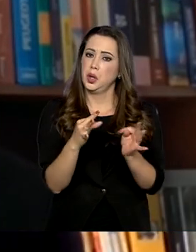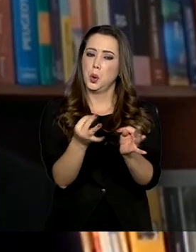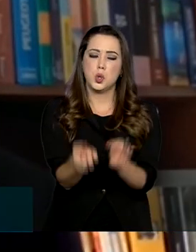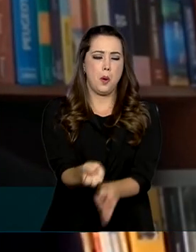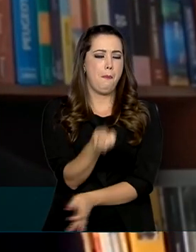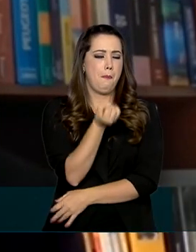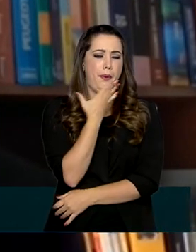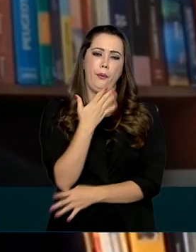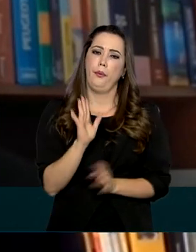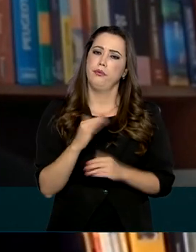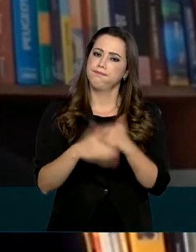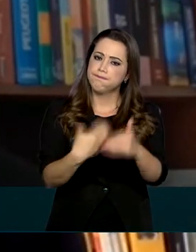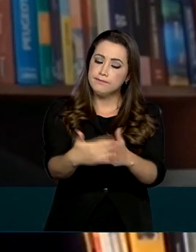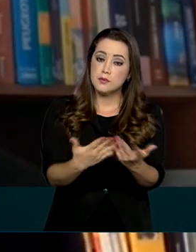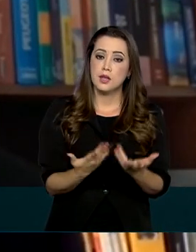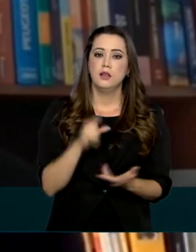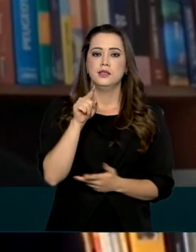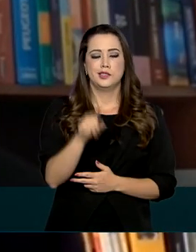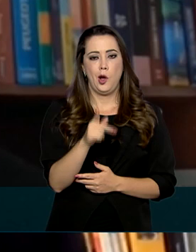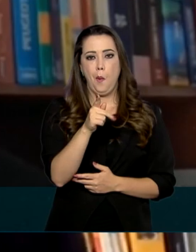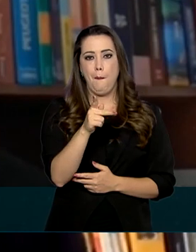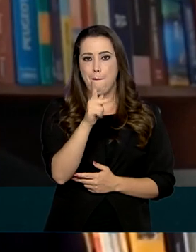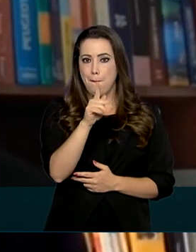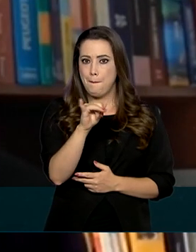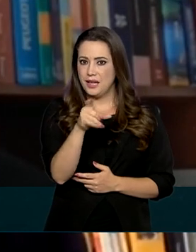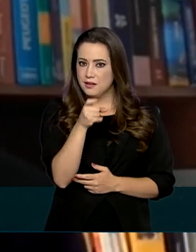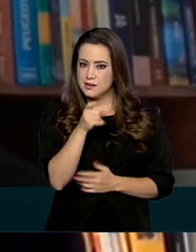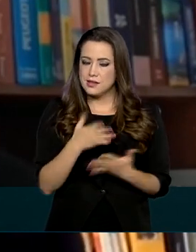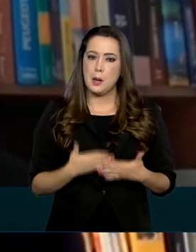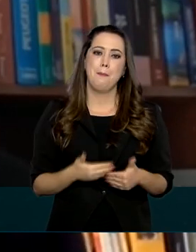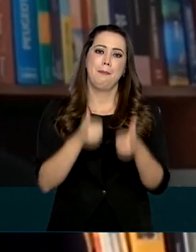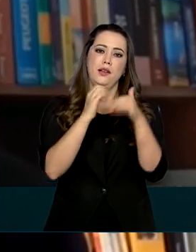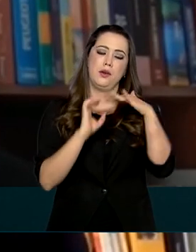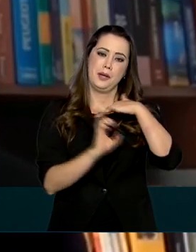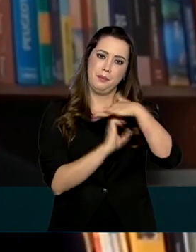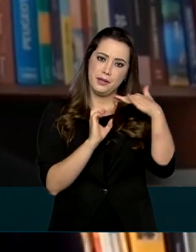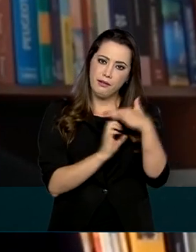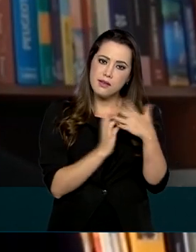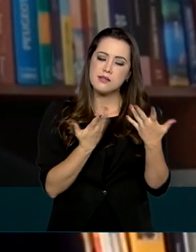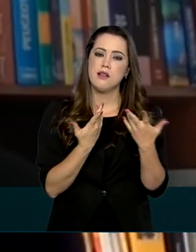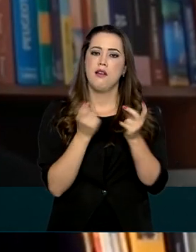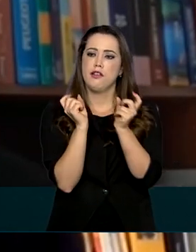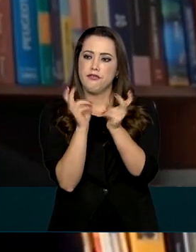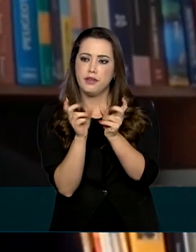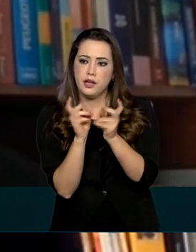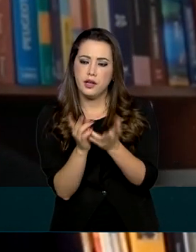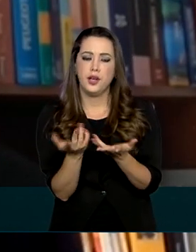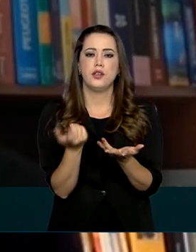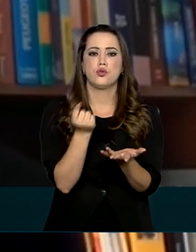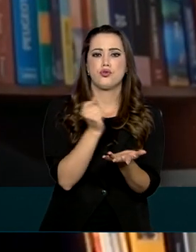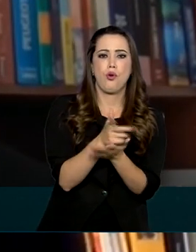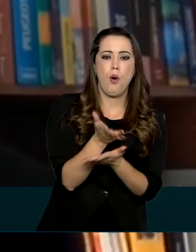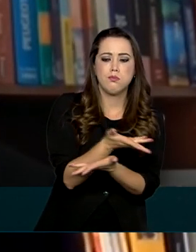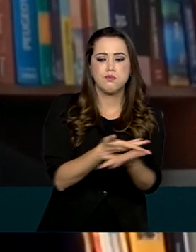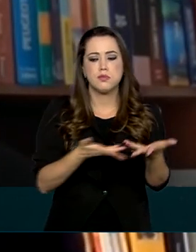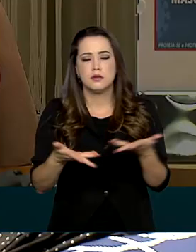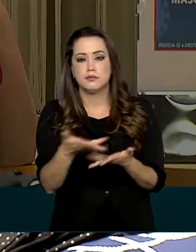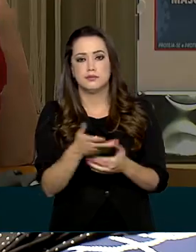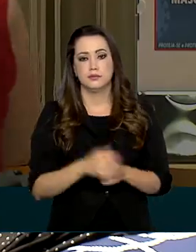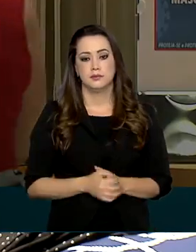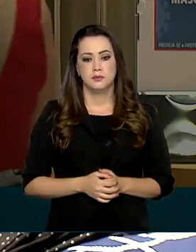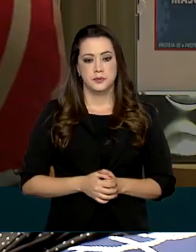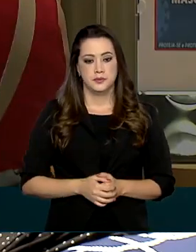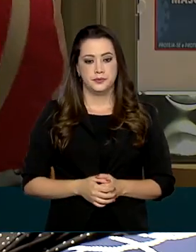Enfim, ele vem melhorar a vida da micro e pequena empresa, do micro e pequeno empreendedor individual.